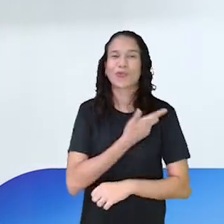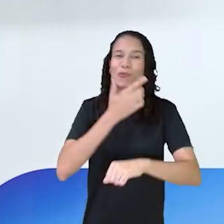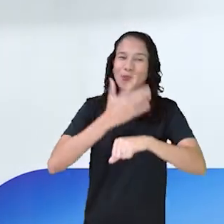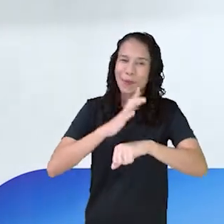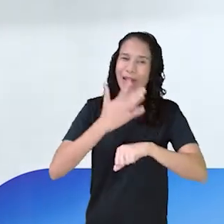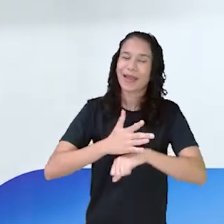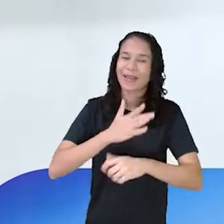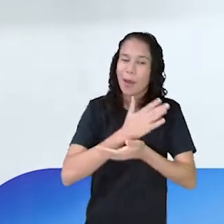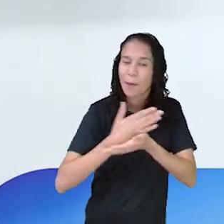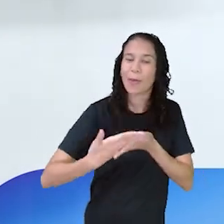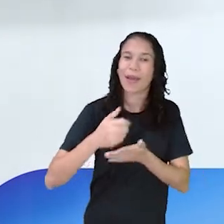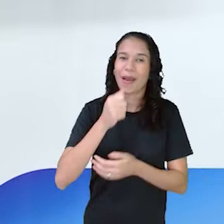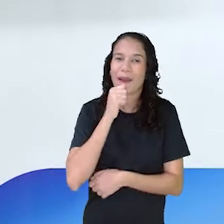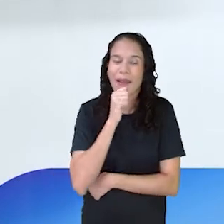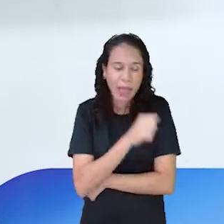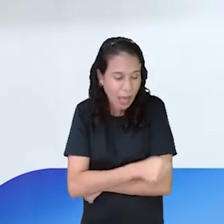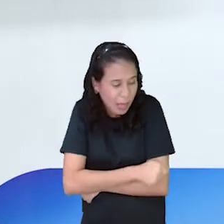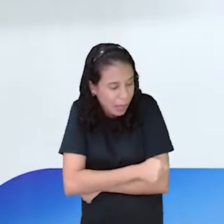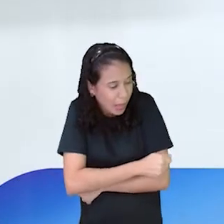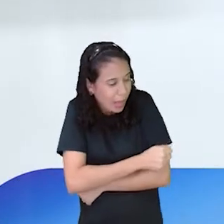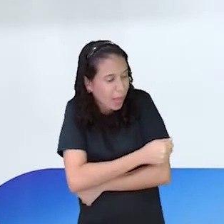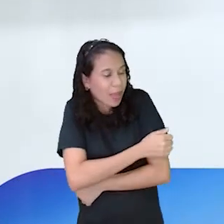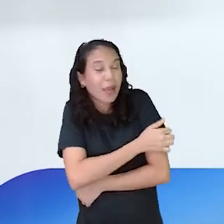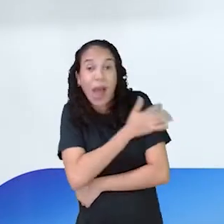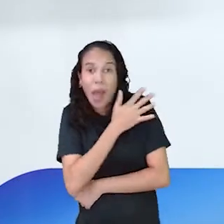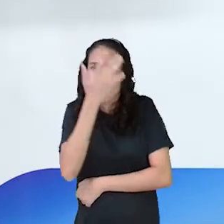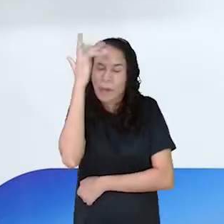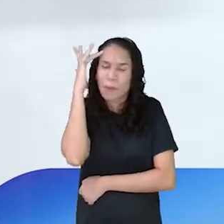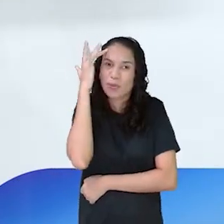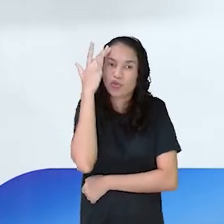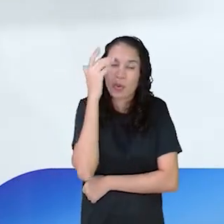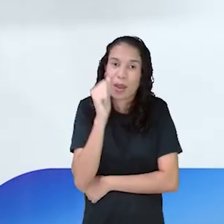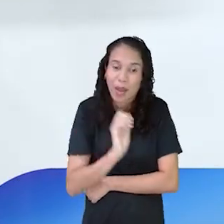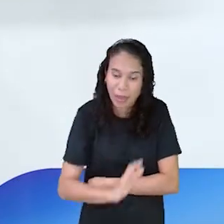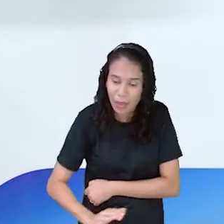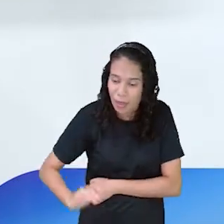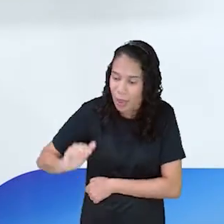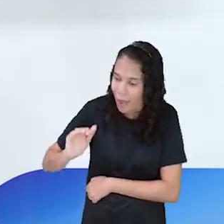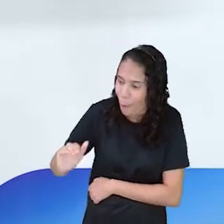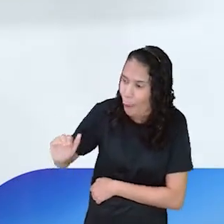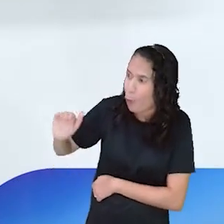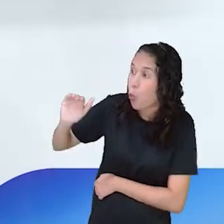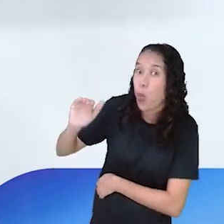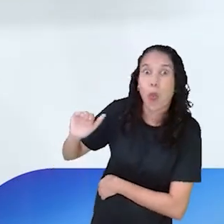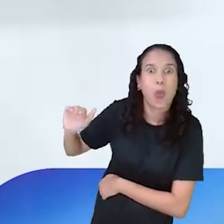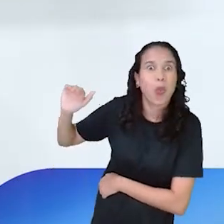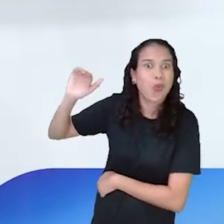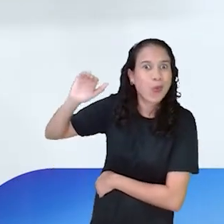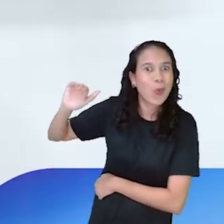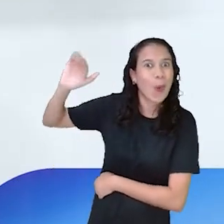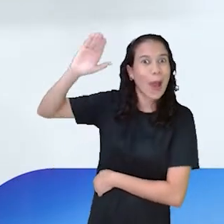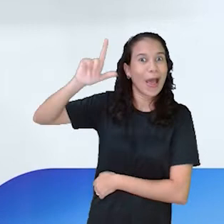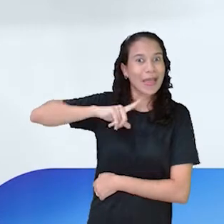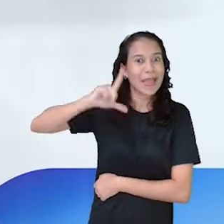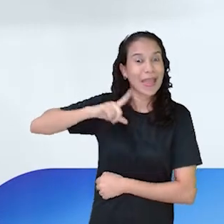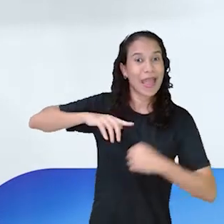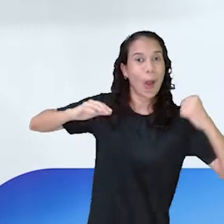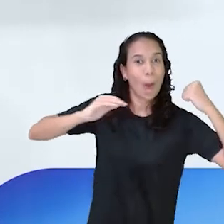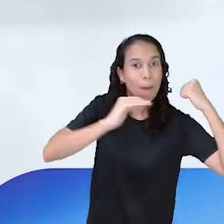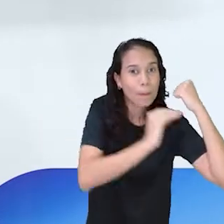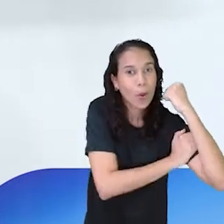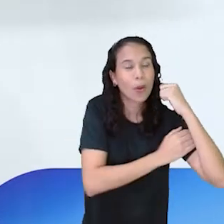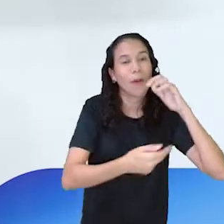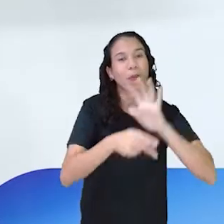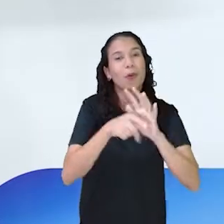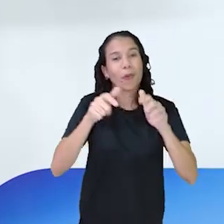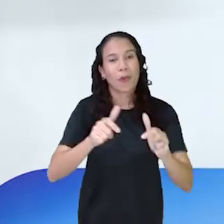isso desde a educação infantil. Pra que as pessoas se percebam e se localizem, se empoderem e ocupem